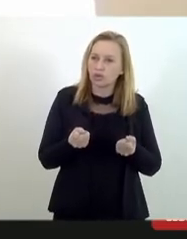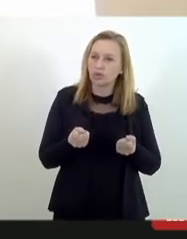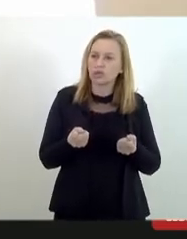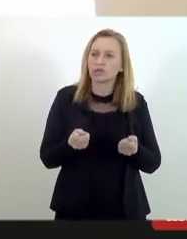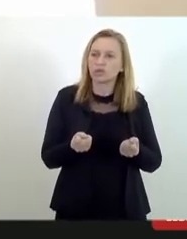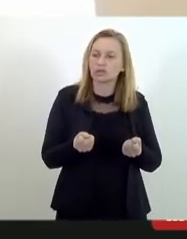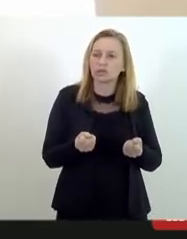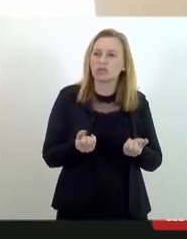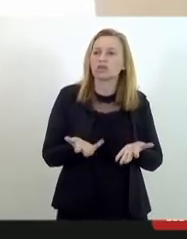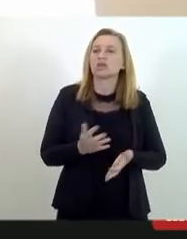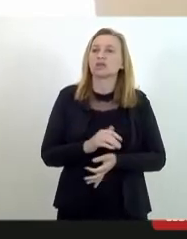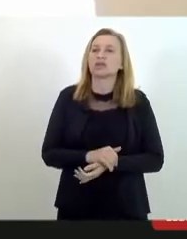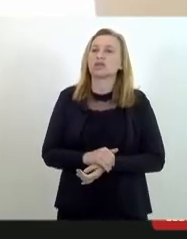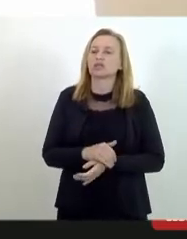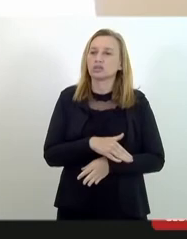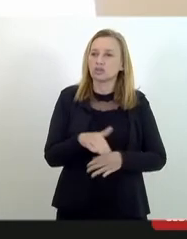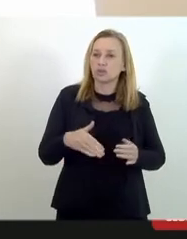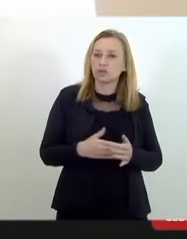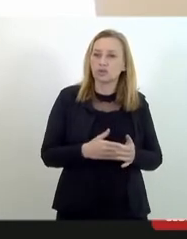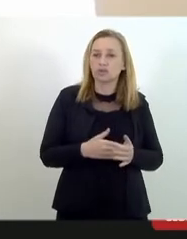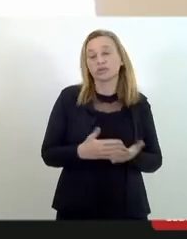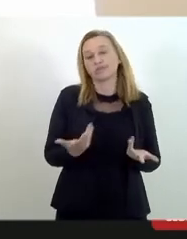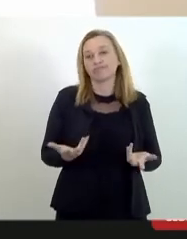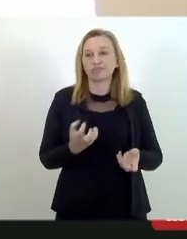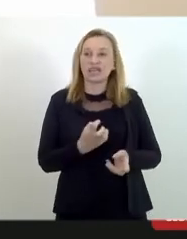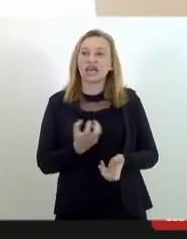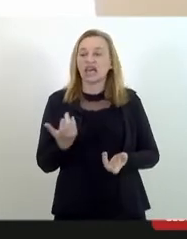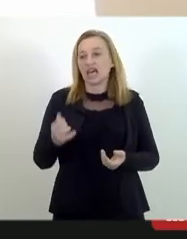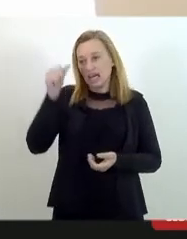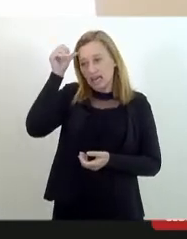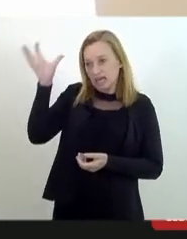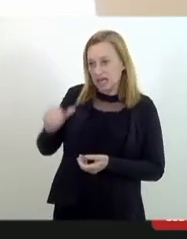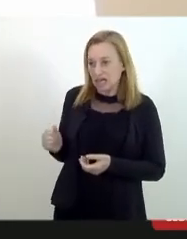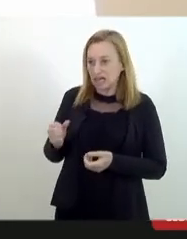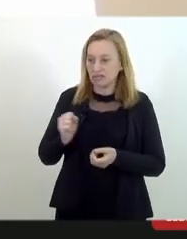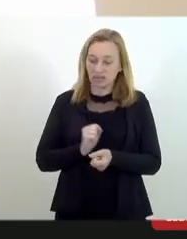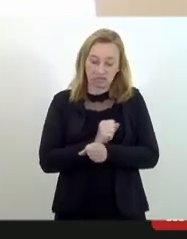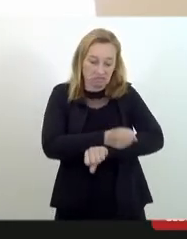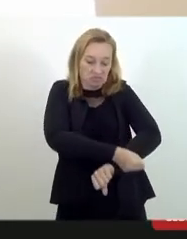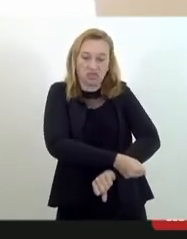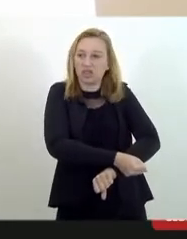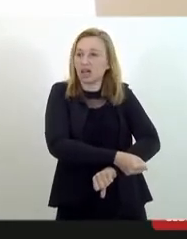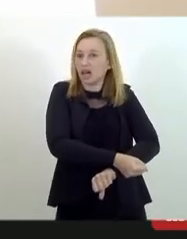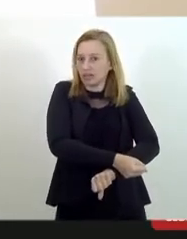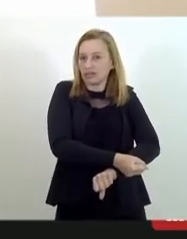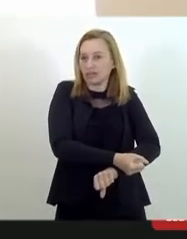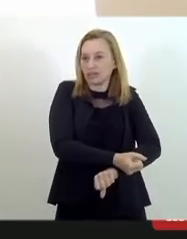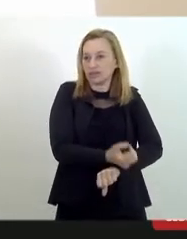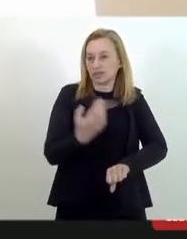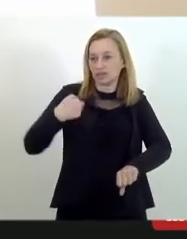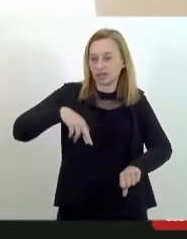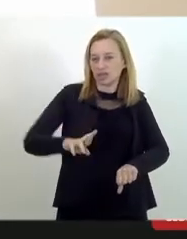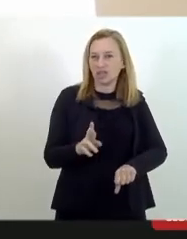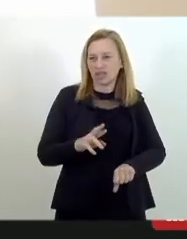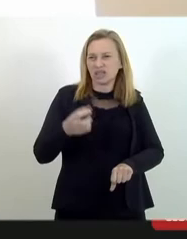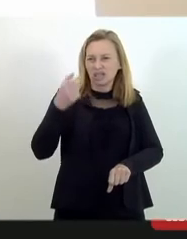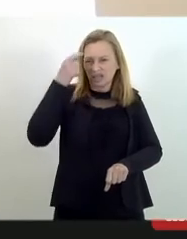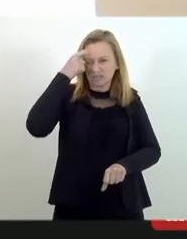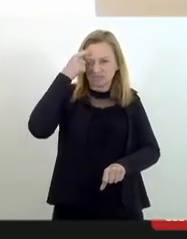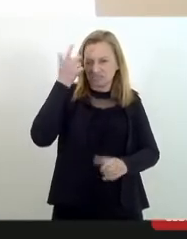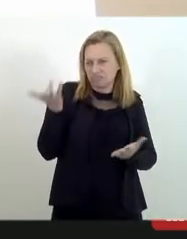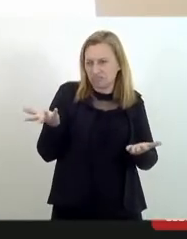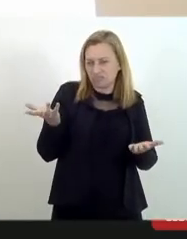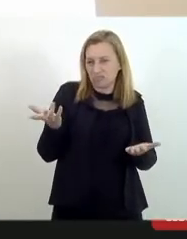escravocrata, ainda não dissipada, que nós vemos hoje, esse binômio, antes, discussão de raça, cor, classe, esses